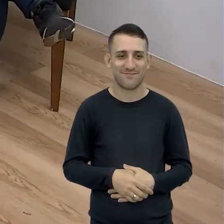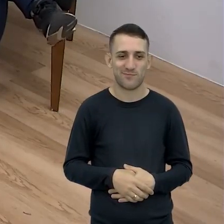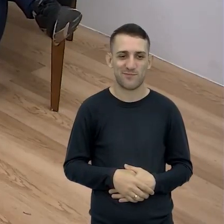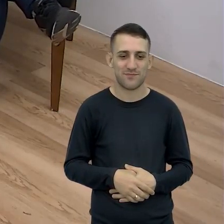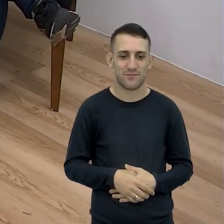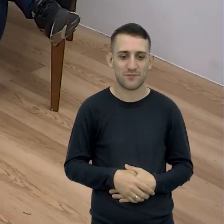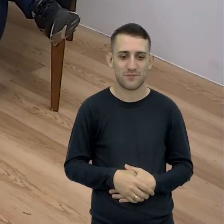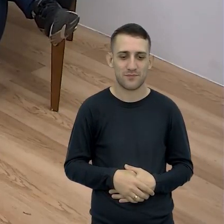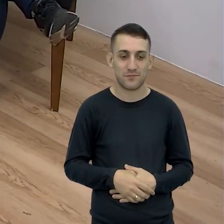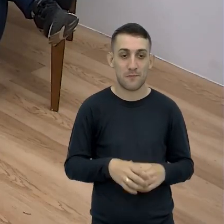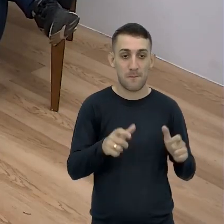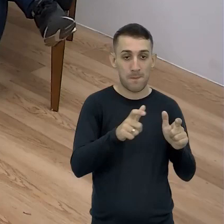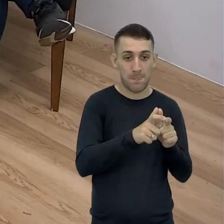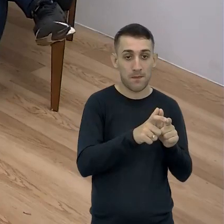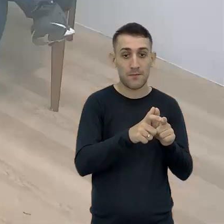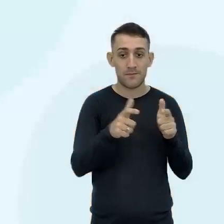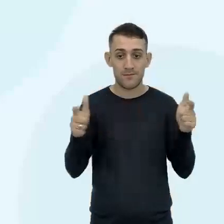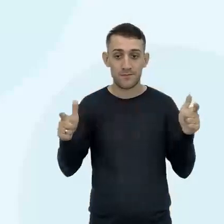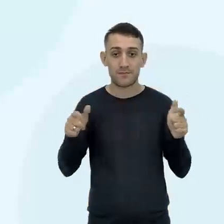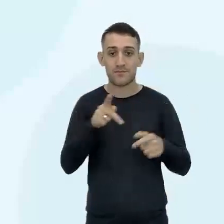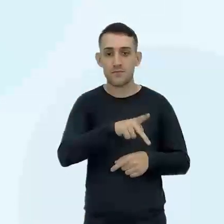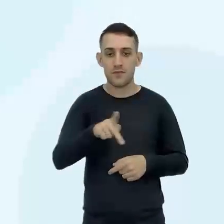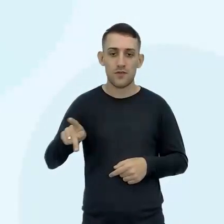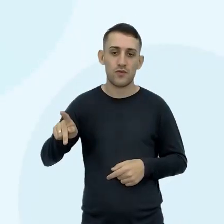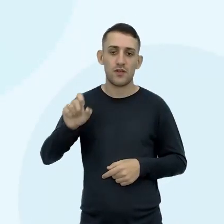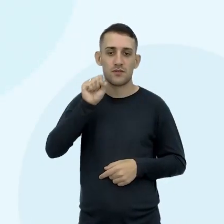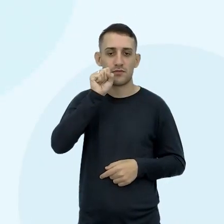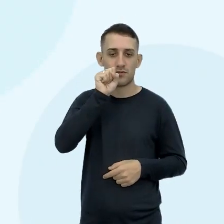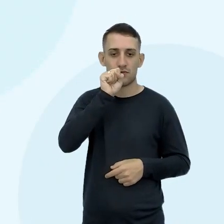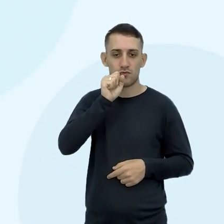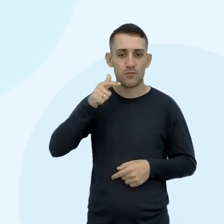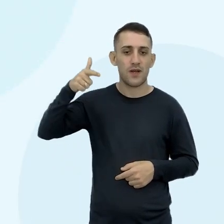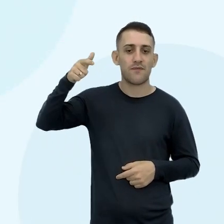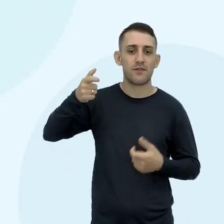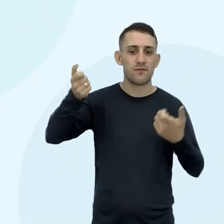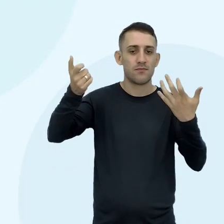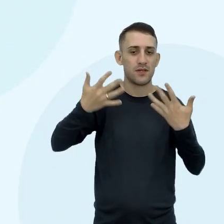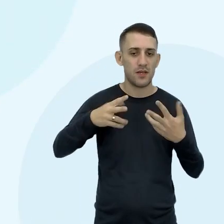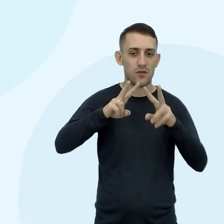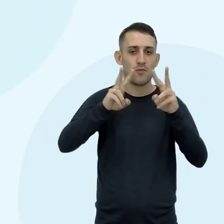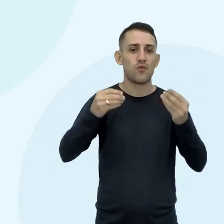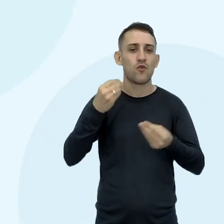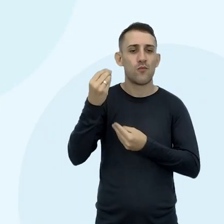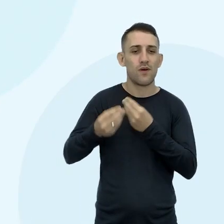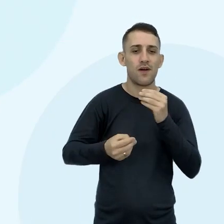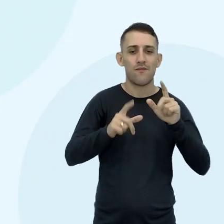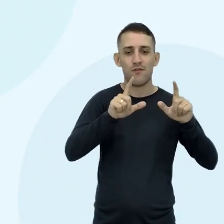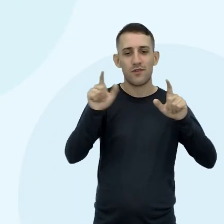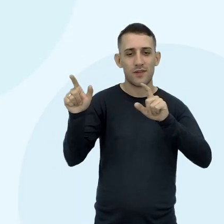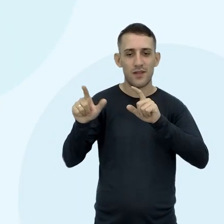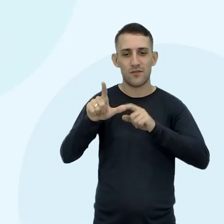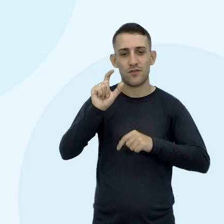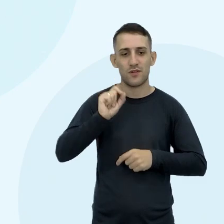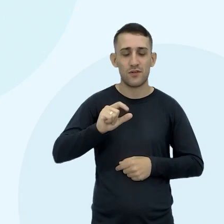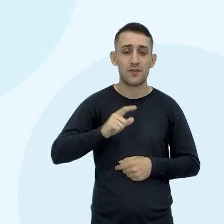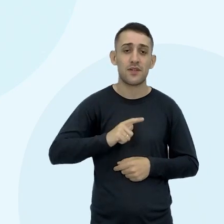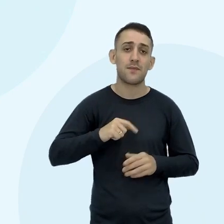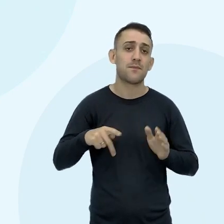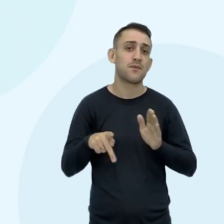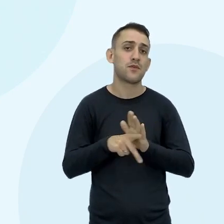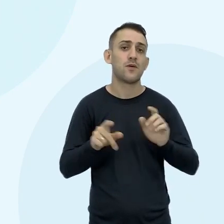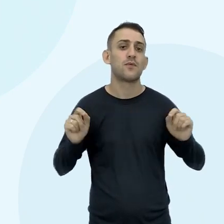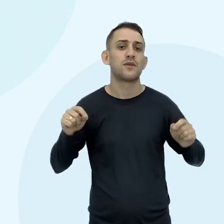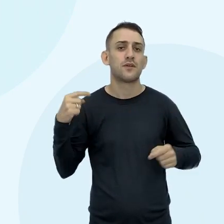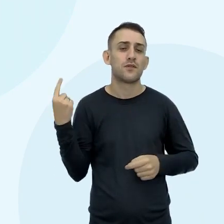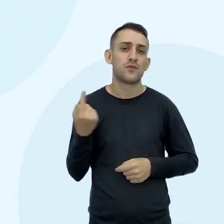Do micro ao macro A pessoa Somaya Vai comentar um pouquinho Das imagens que a escolheu Então Aqui Do micro ao macro